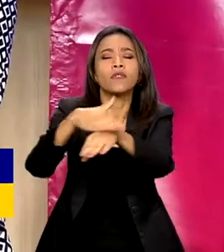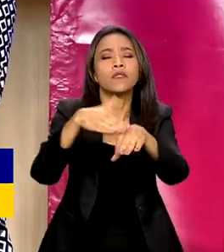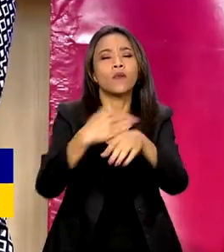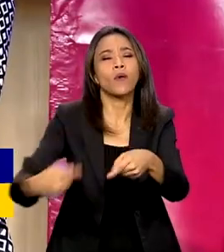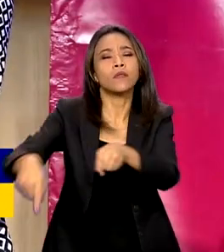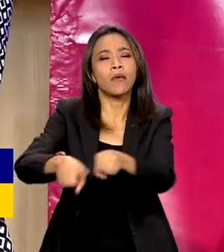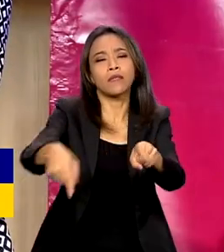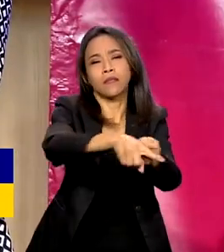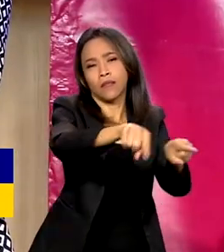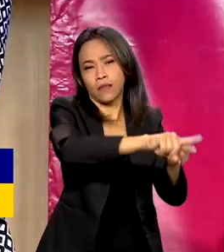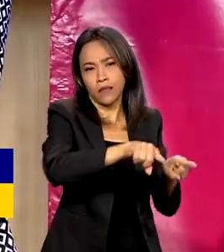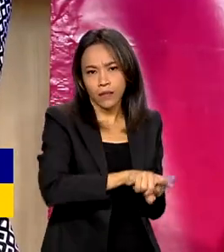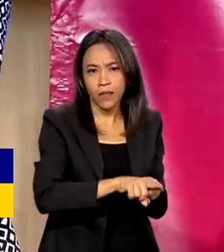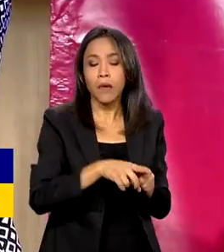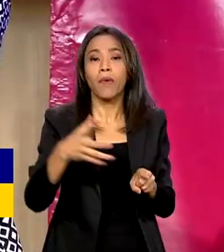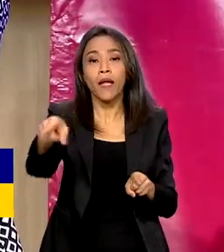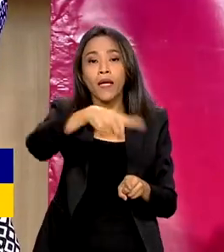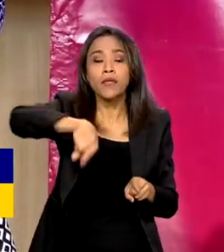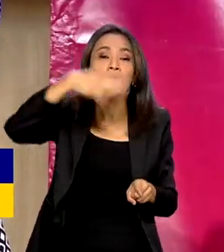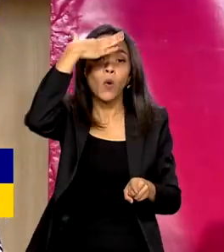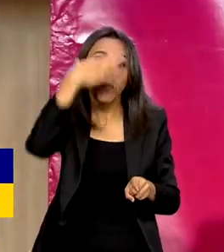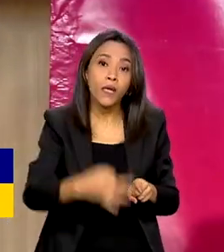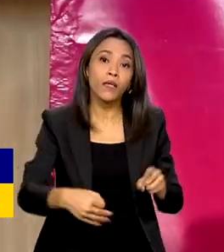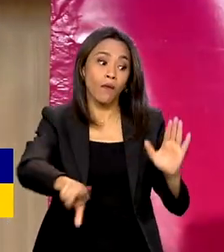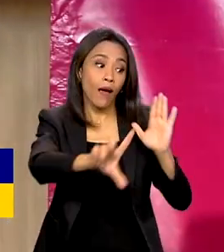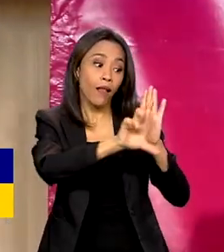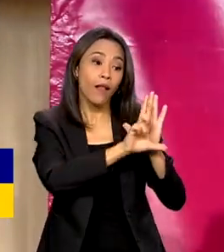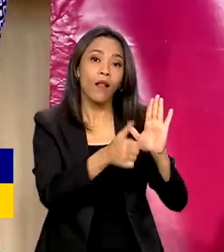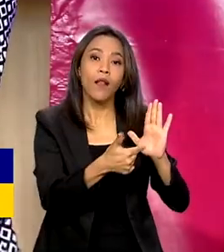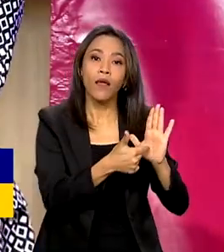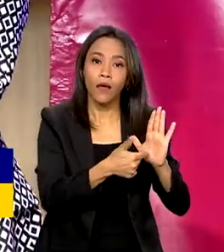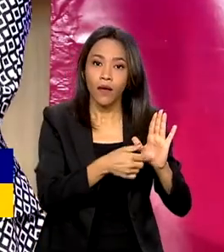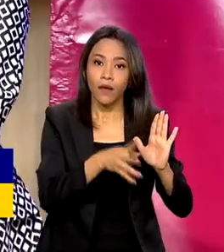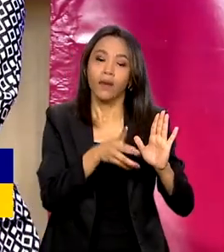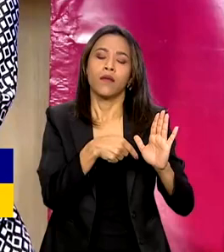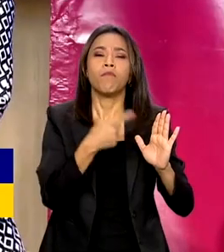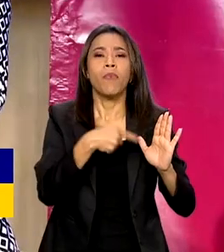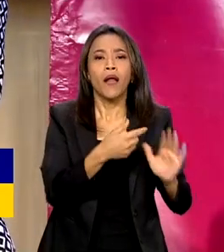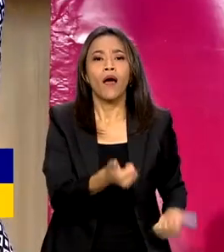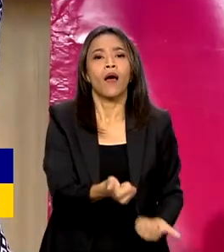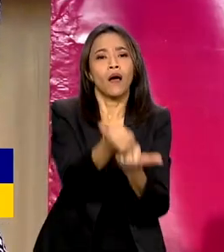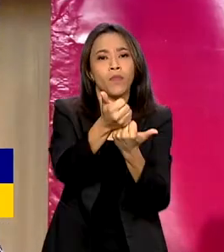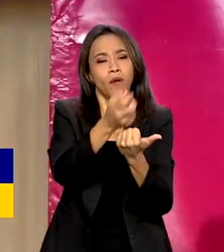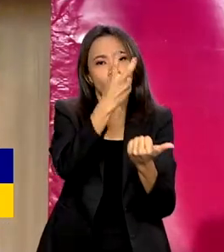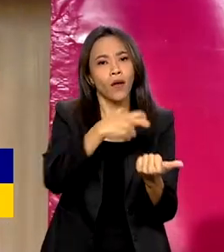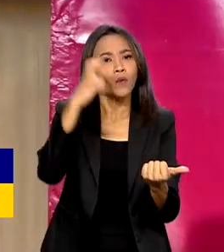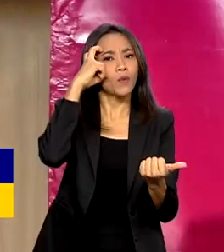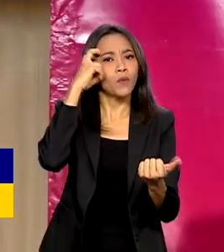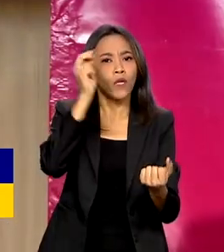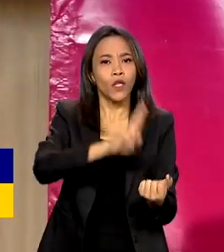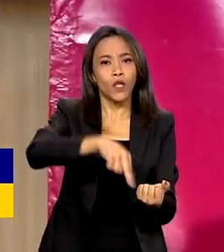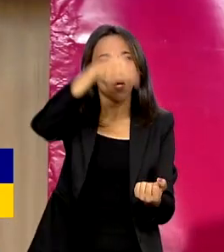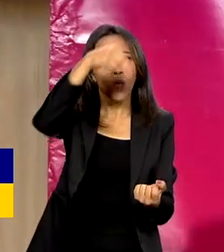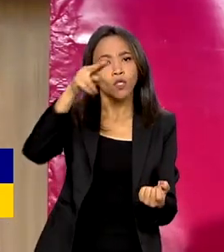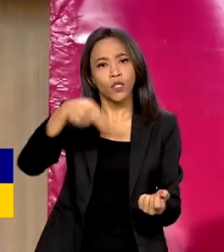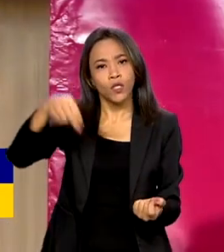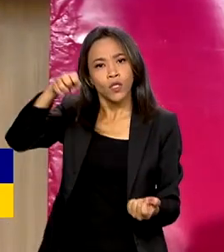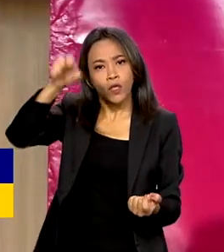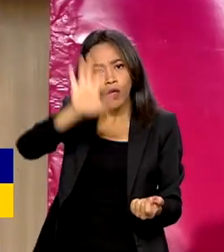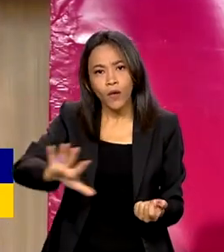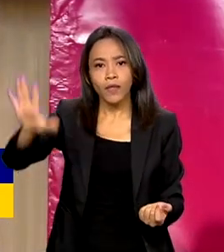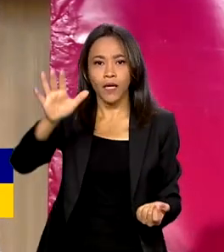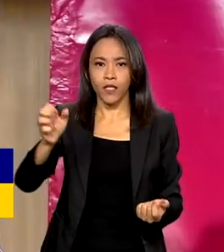da lei de fomento, da lei Rouanet, para sensibilizar e patrocinar as produções culturais das regiões norte, nordeste,